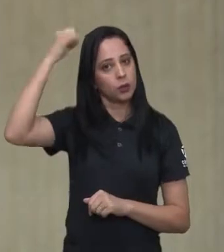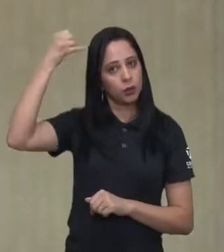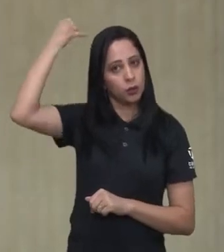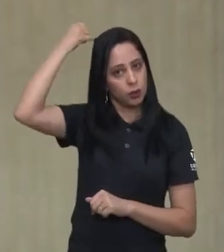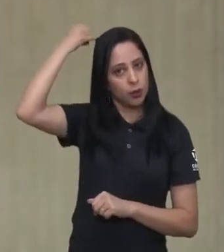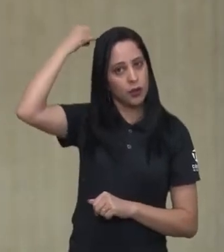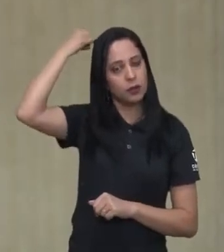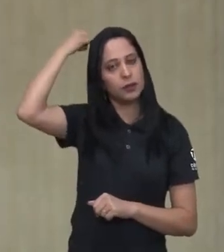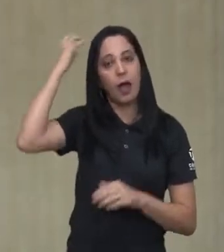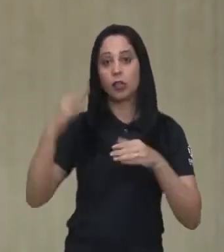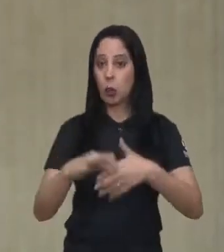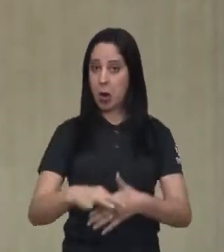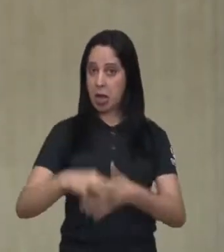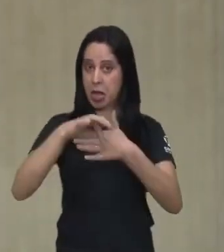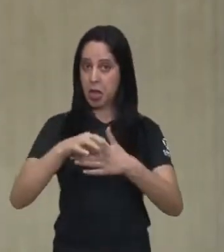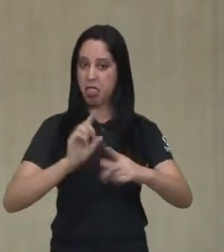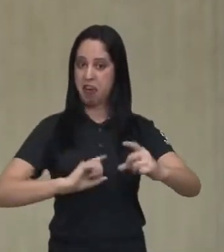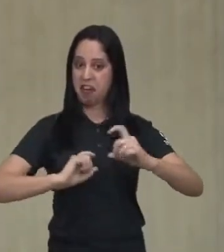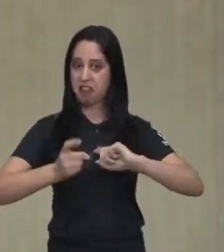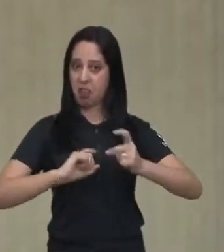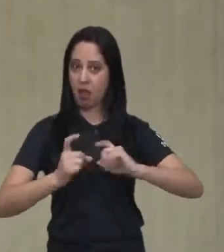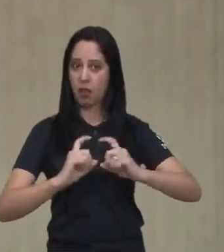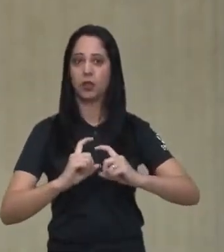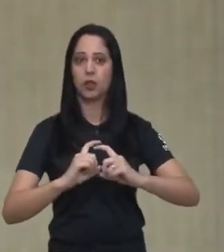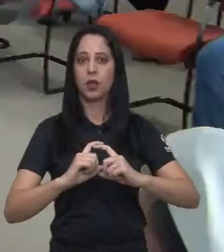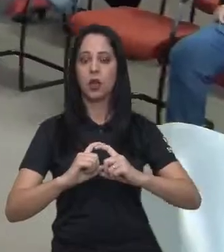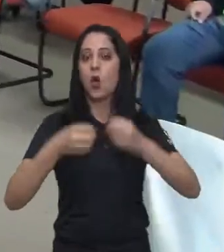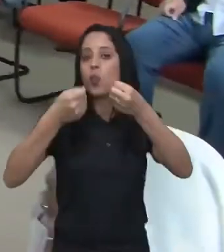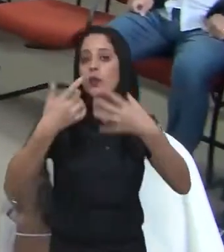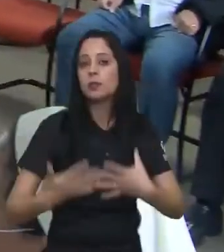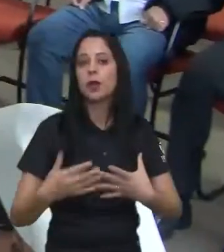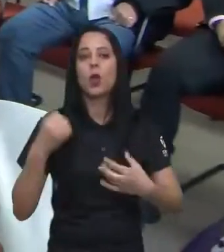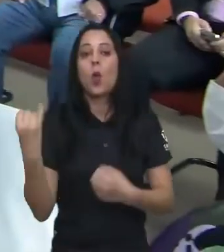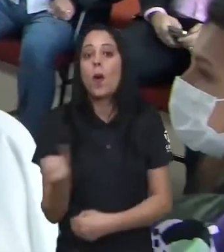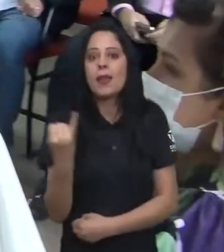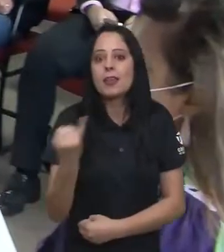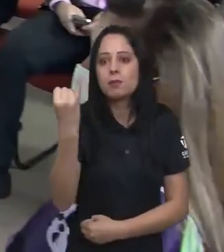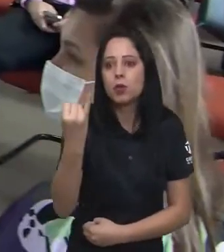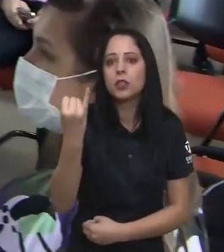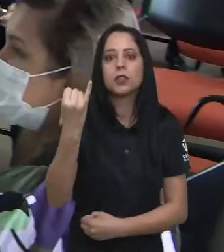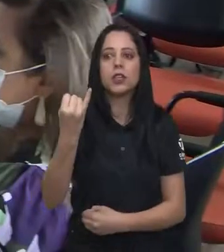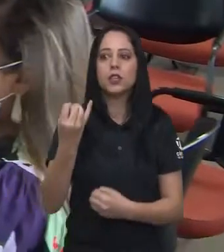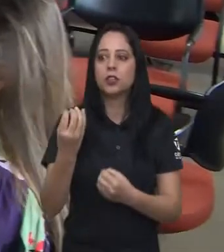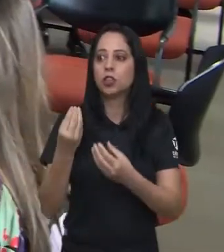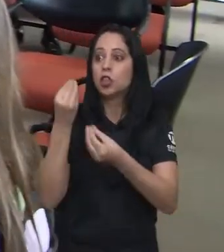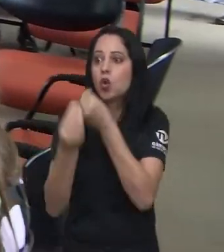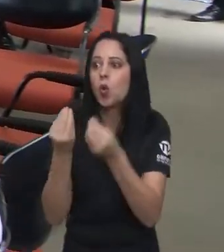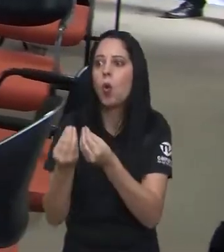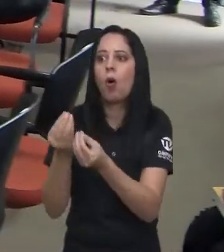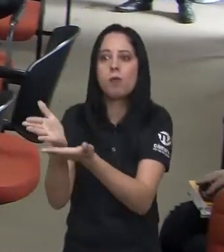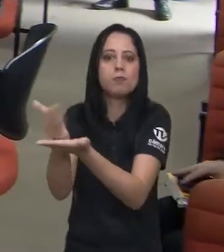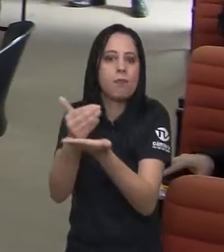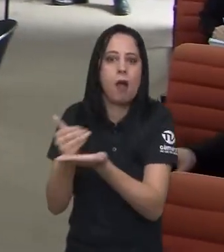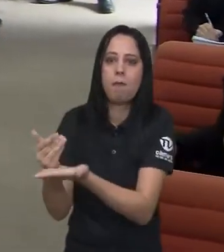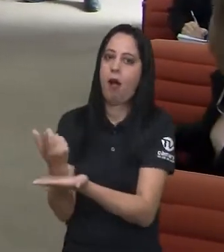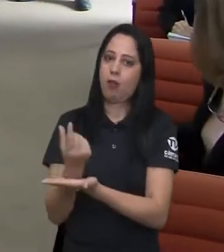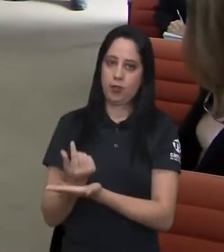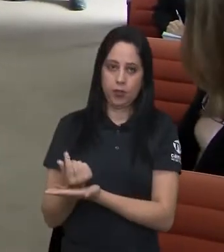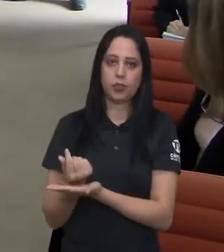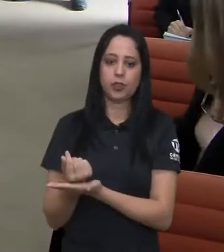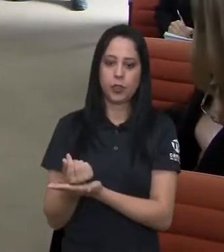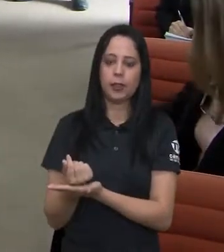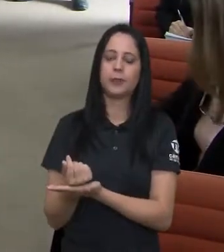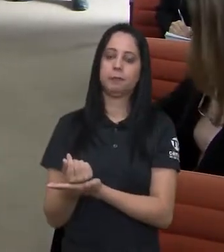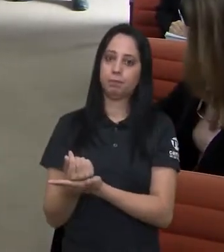O vereador Dr. José Cláudio, que encabeçou o encontro, reforçou a importância de discutir meios para buscar recursos